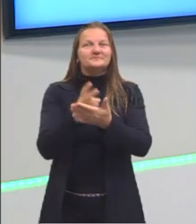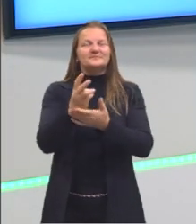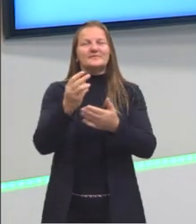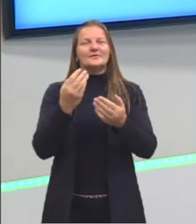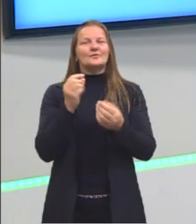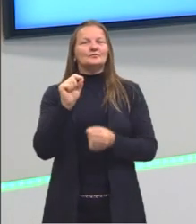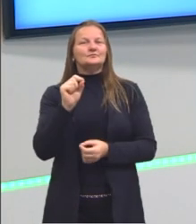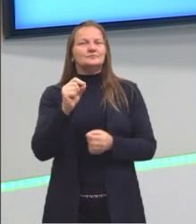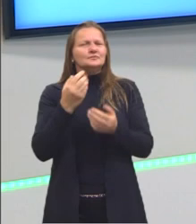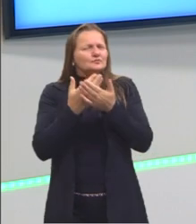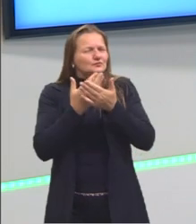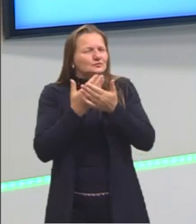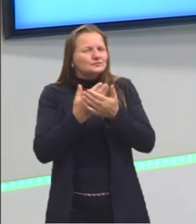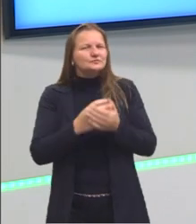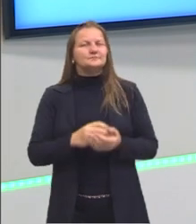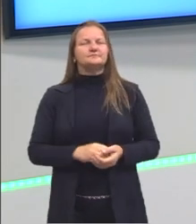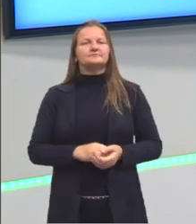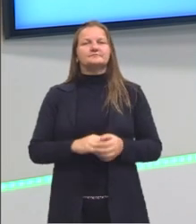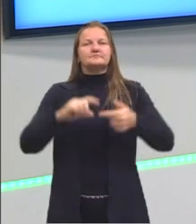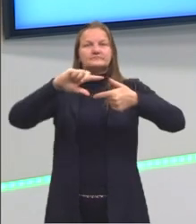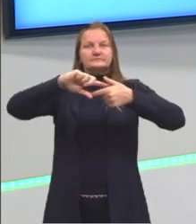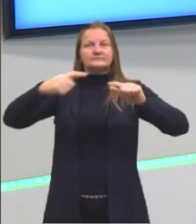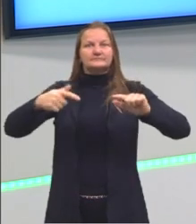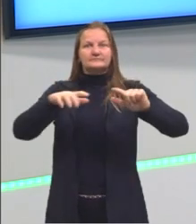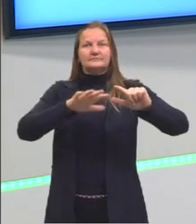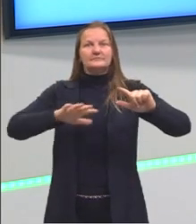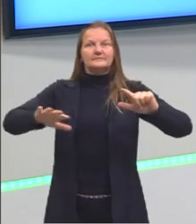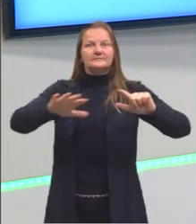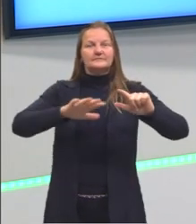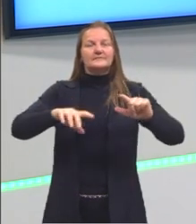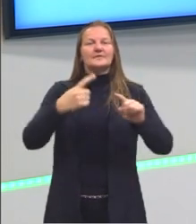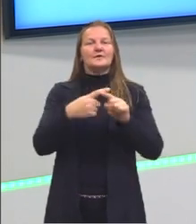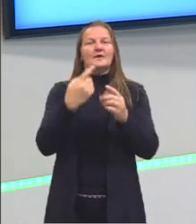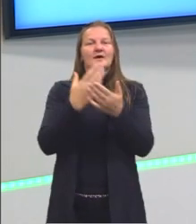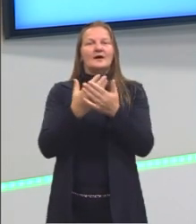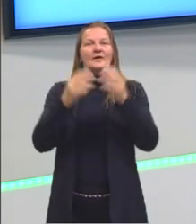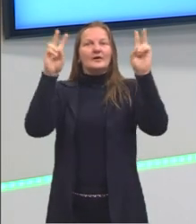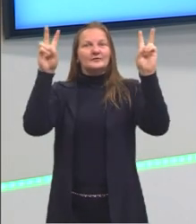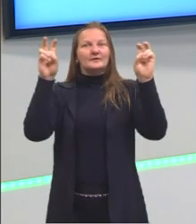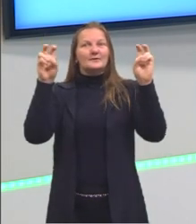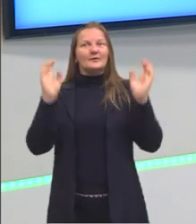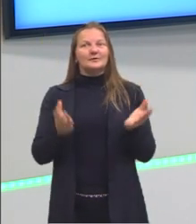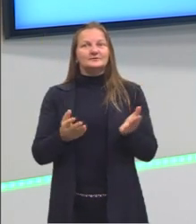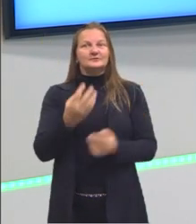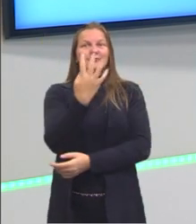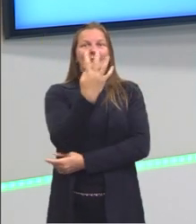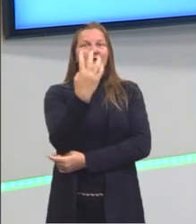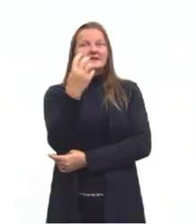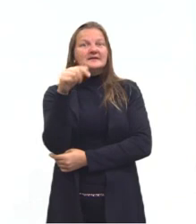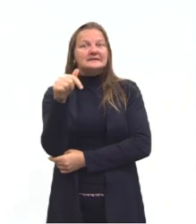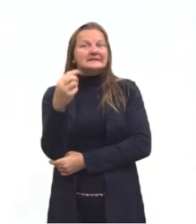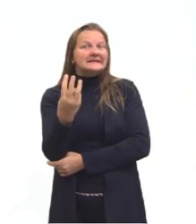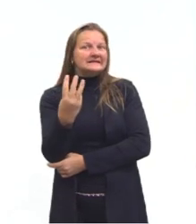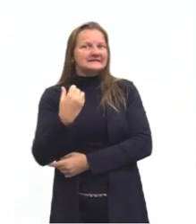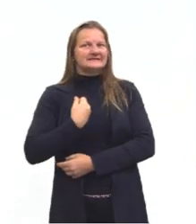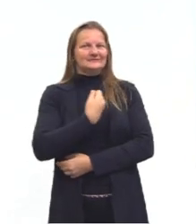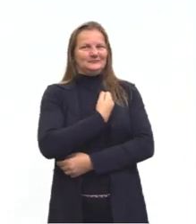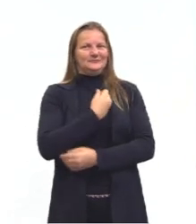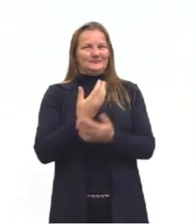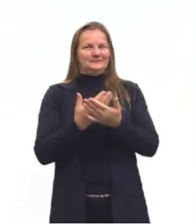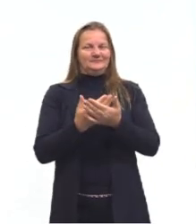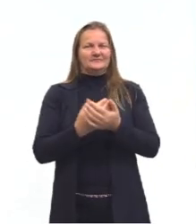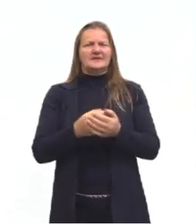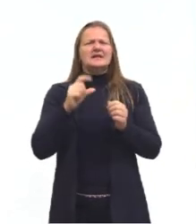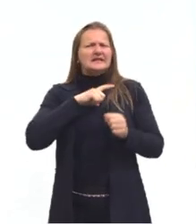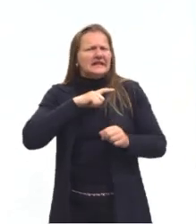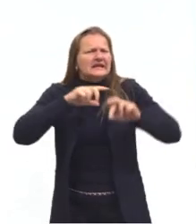então nos nossos estudos da geometria plana. Nossa aula de hoje, aula 43. Existe